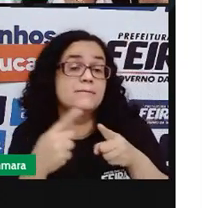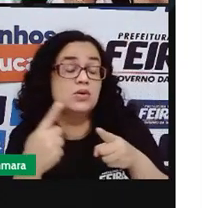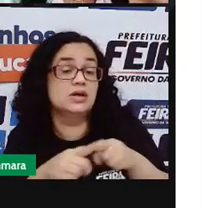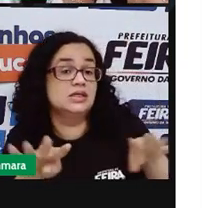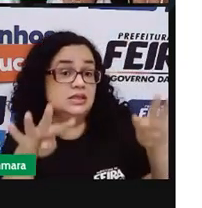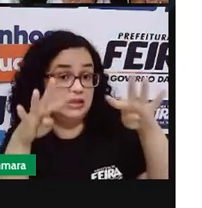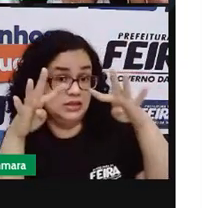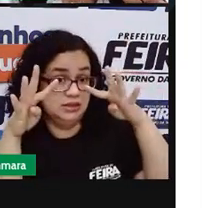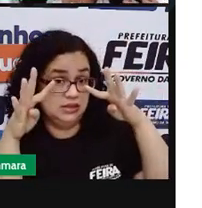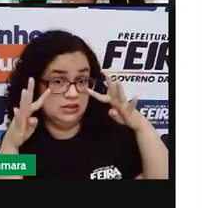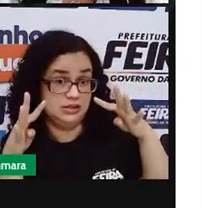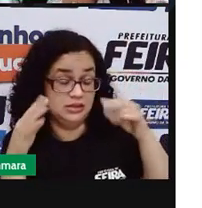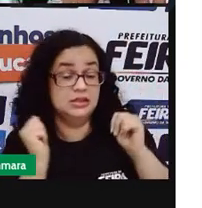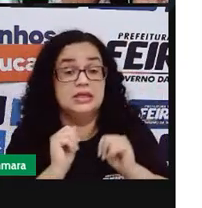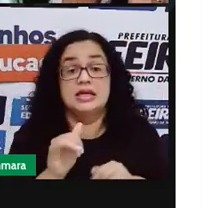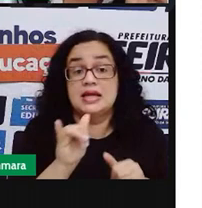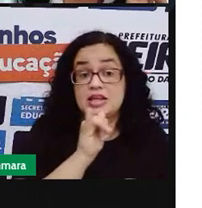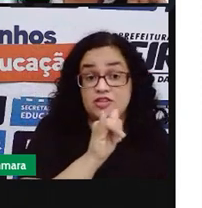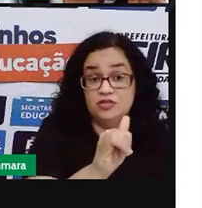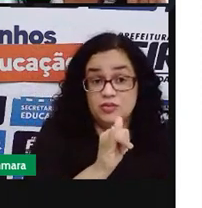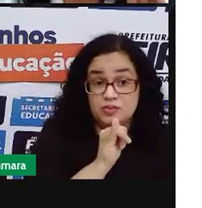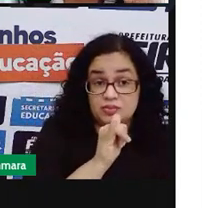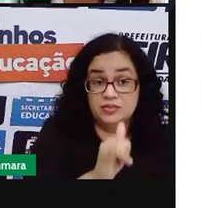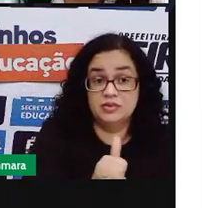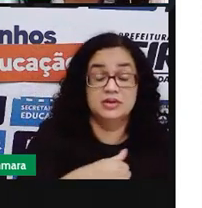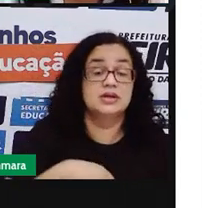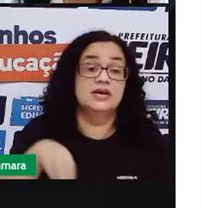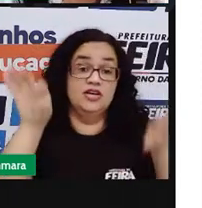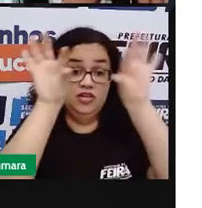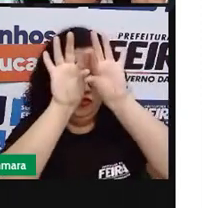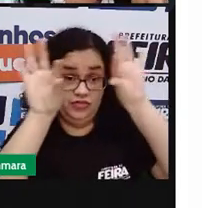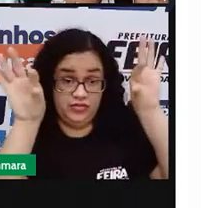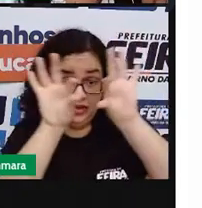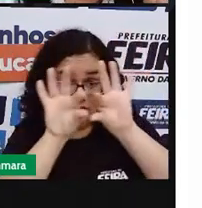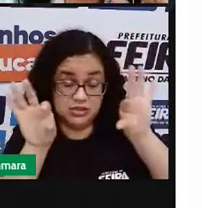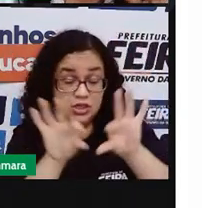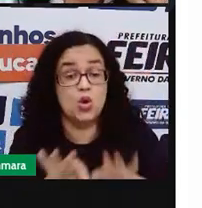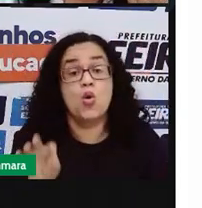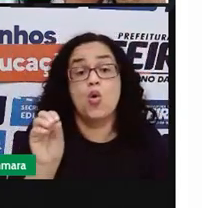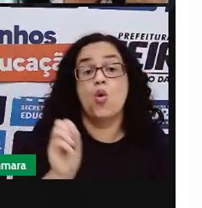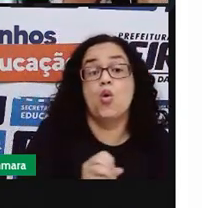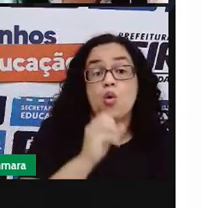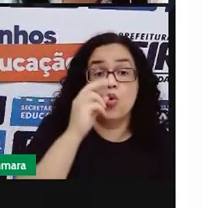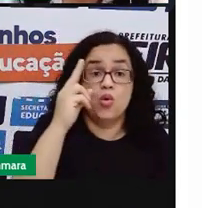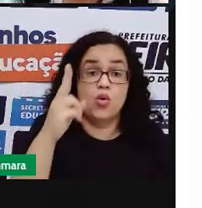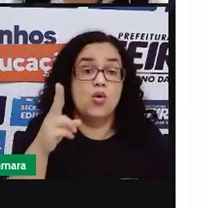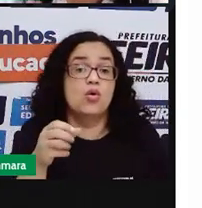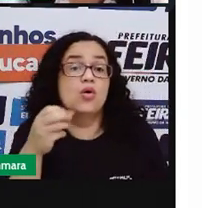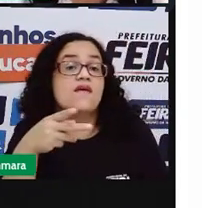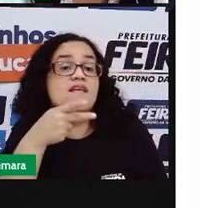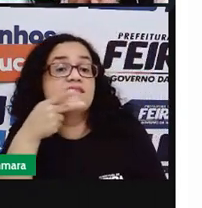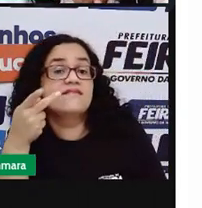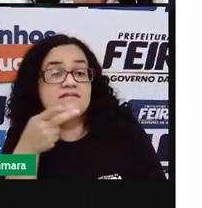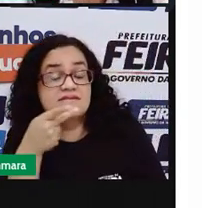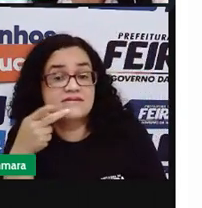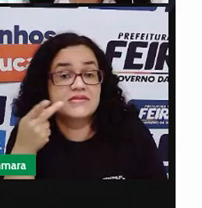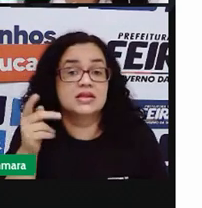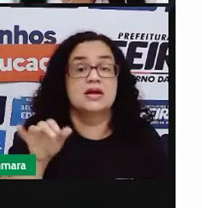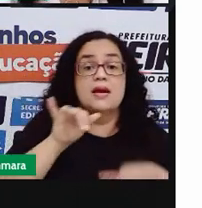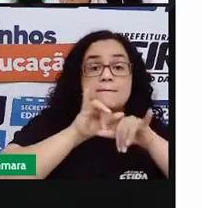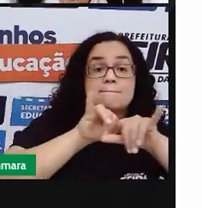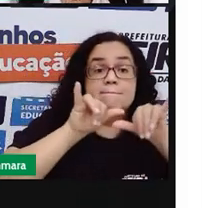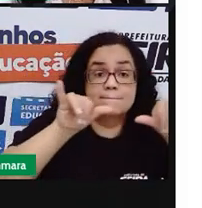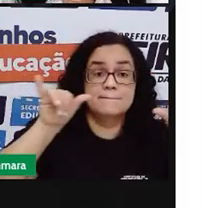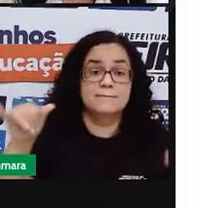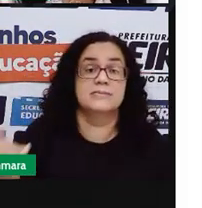atenção e o que passa a informação são as frases ou a fala. Esta publicidade